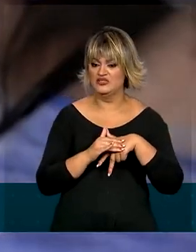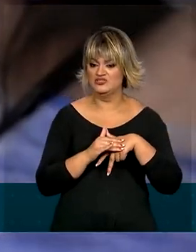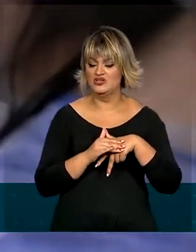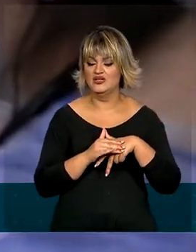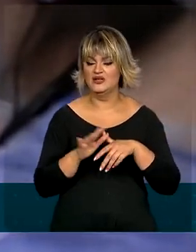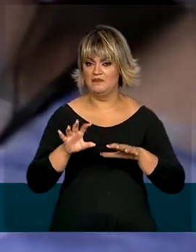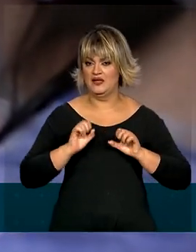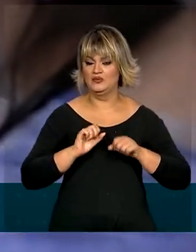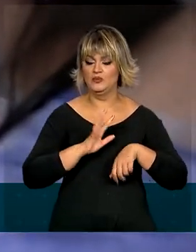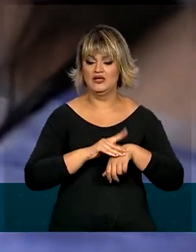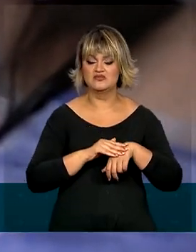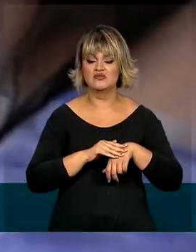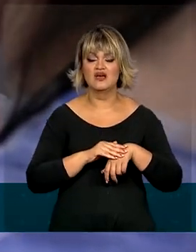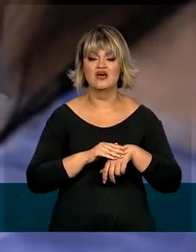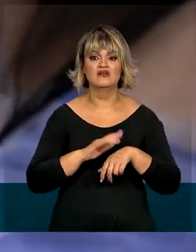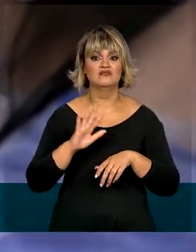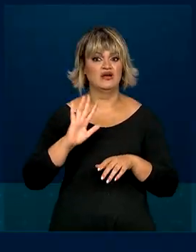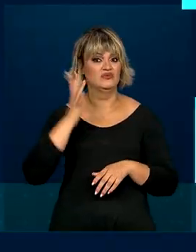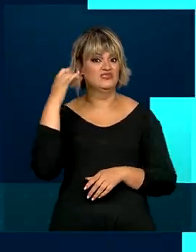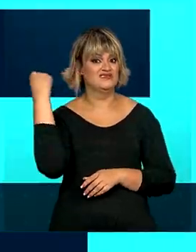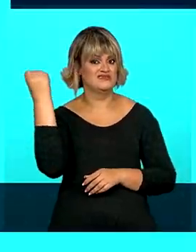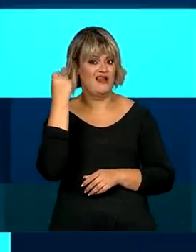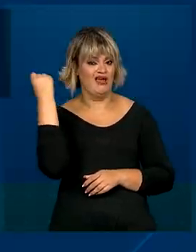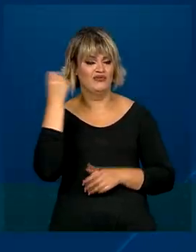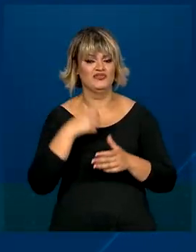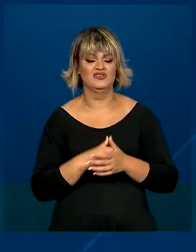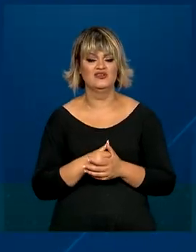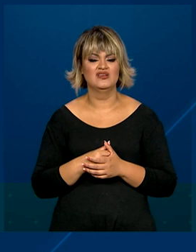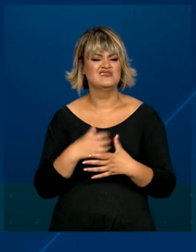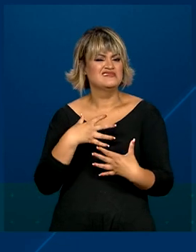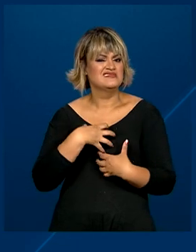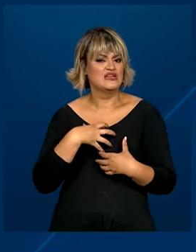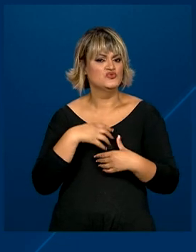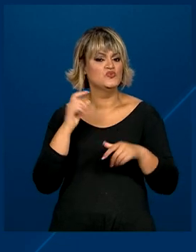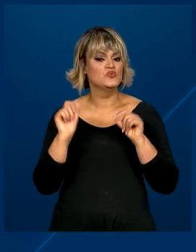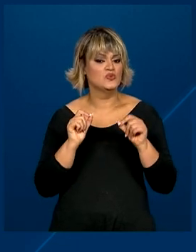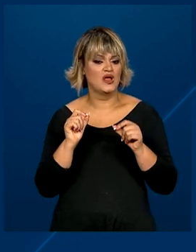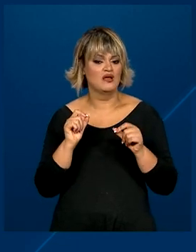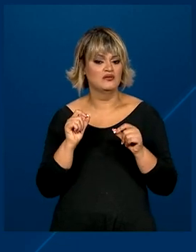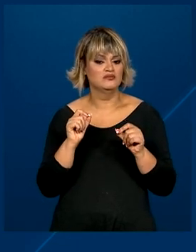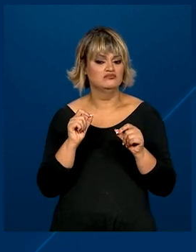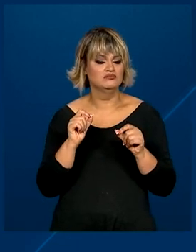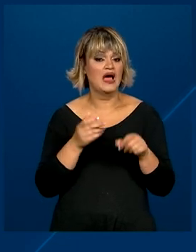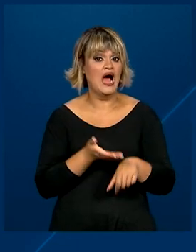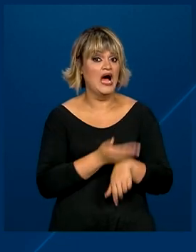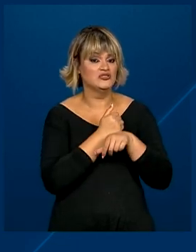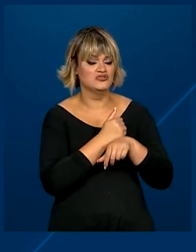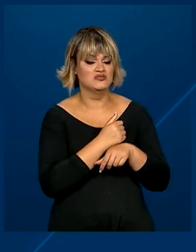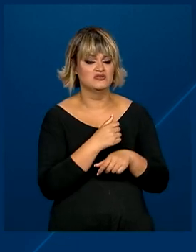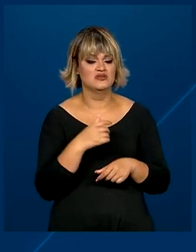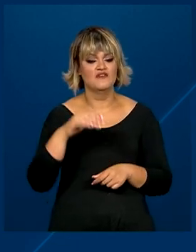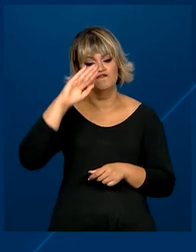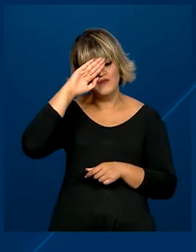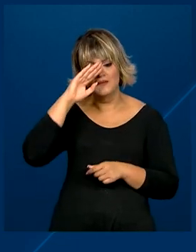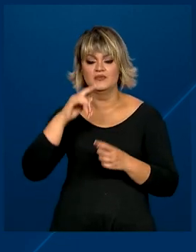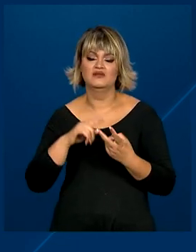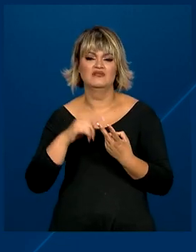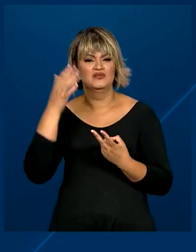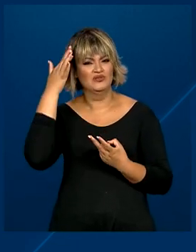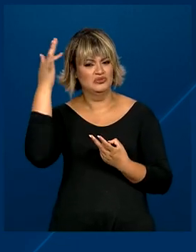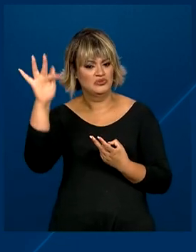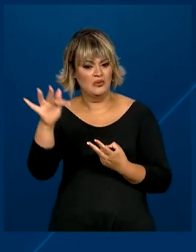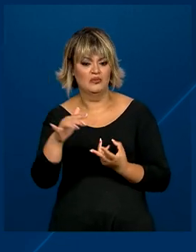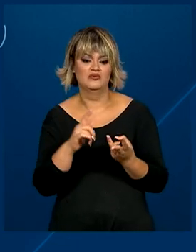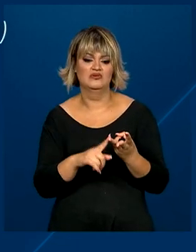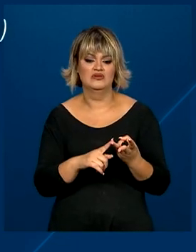a leptospirose ocorre de maneira grave. Os principais sintomas da fase precoce são febre, dor de